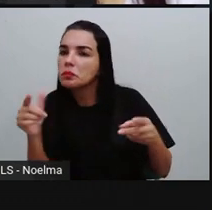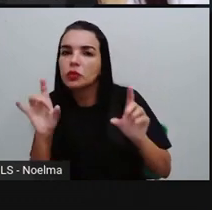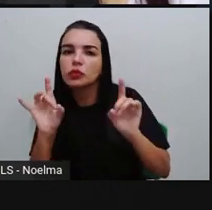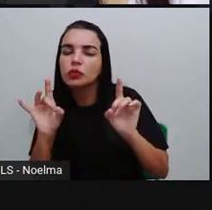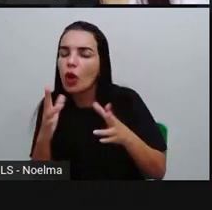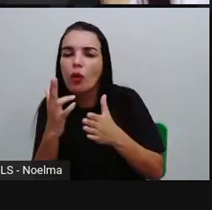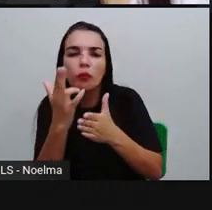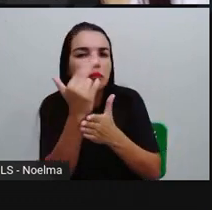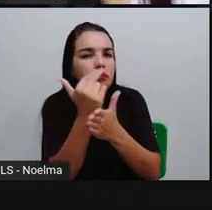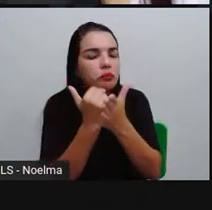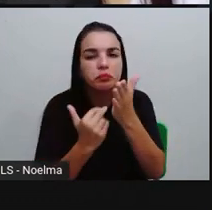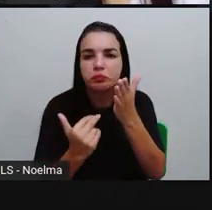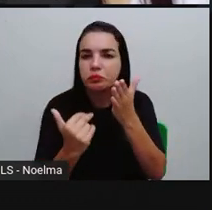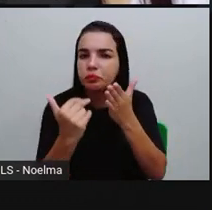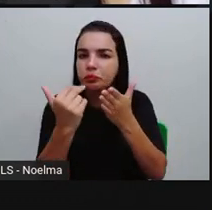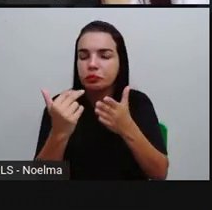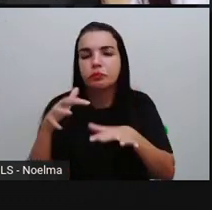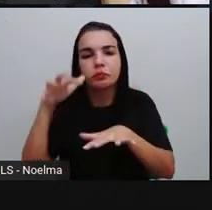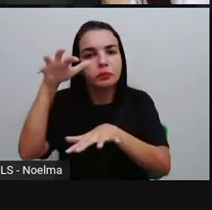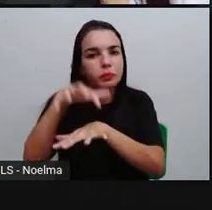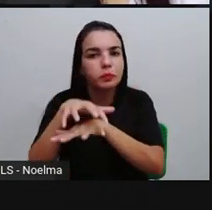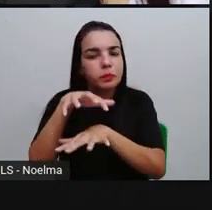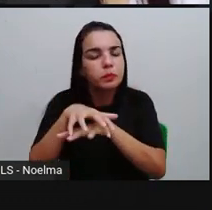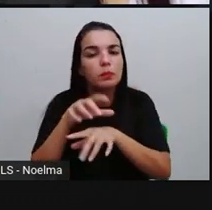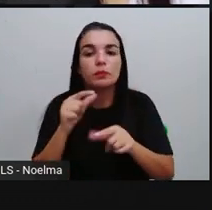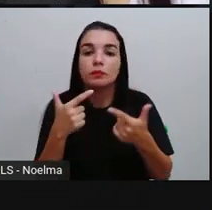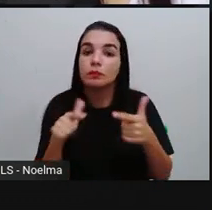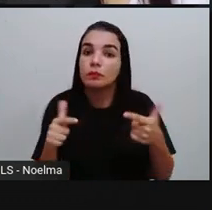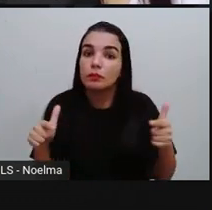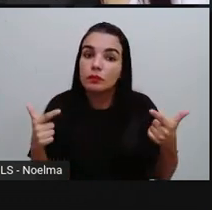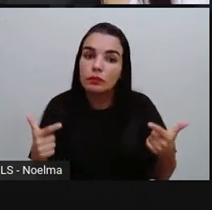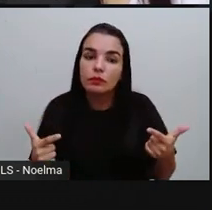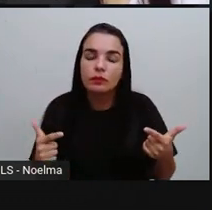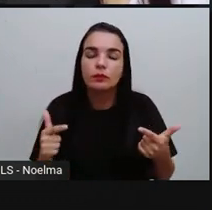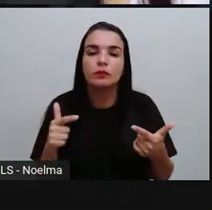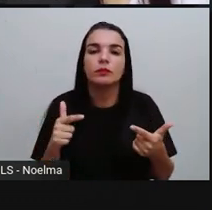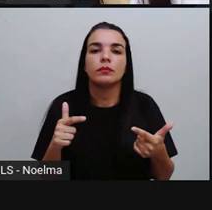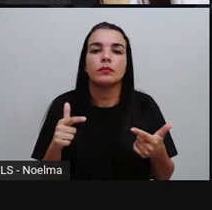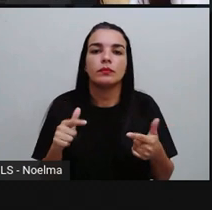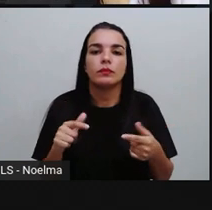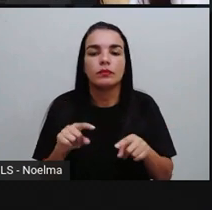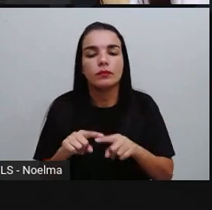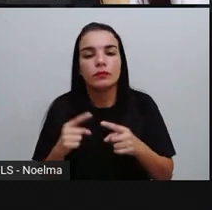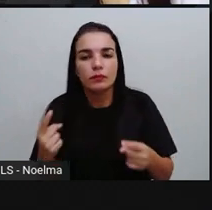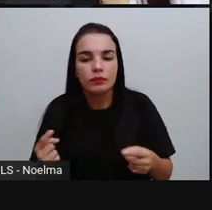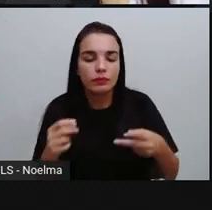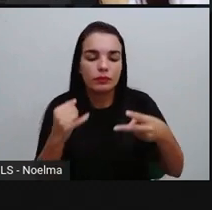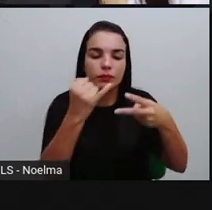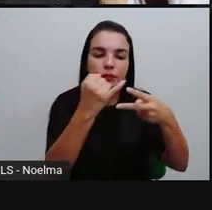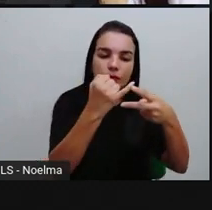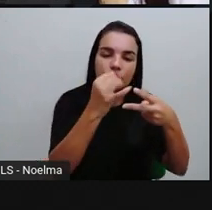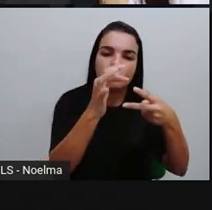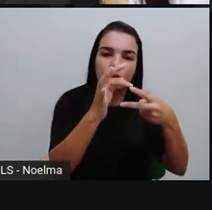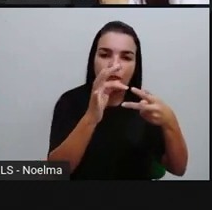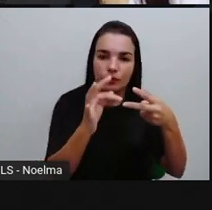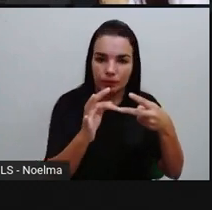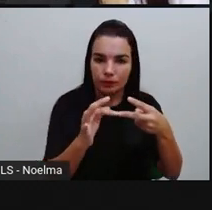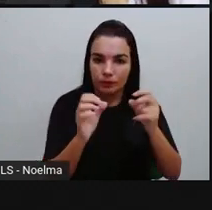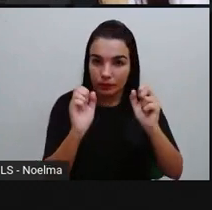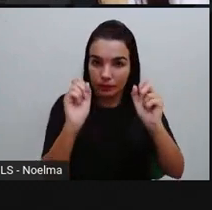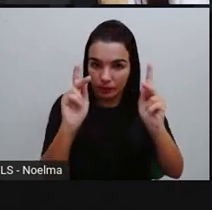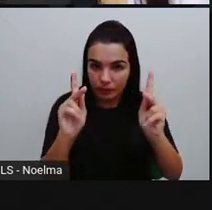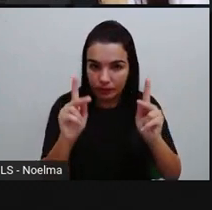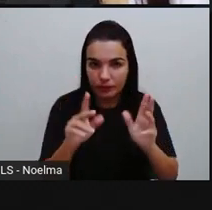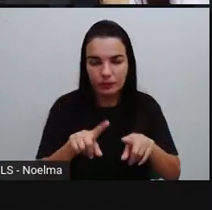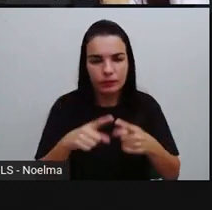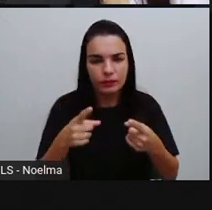geométrica, né? E não seria aí considerado um polígono, certo?